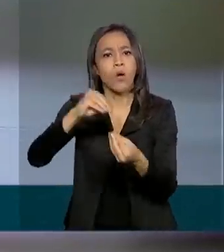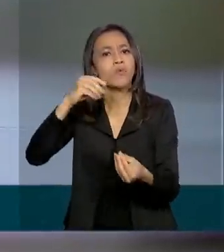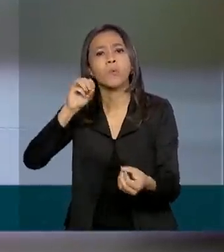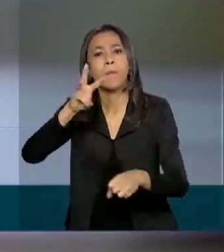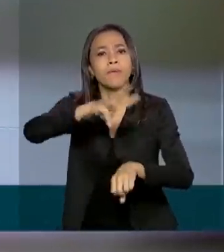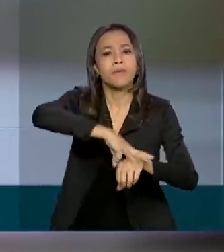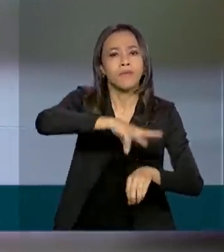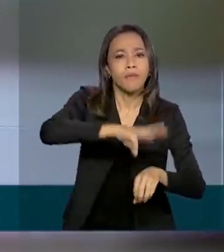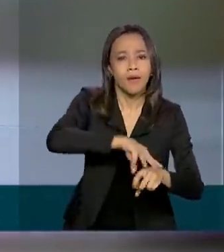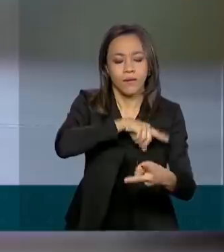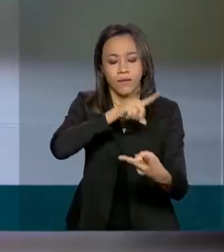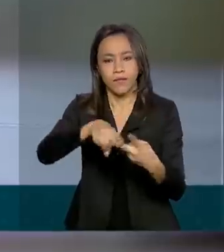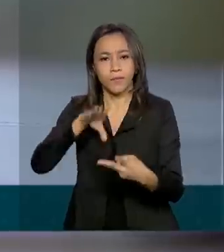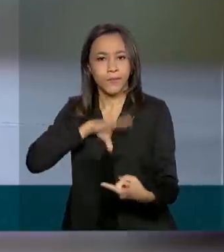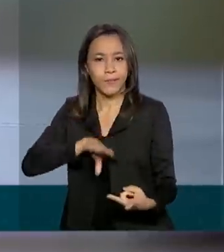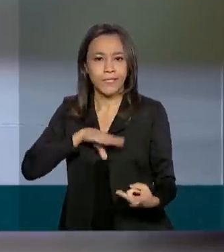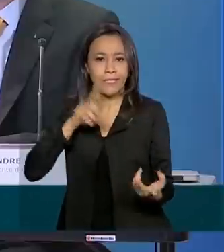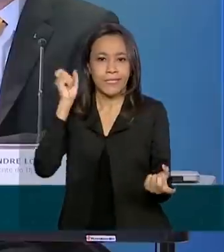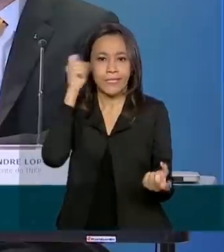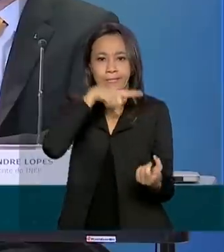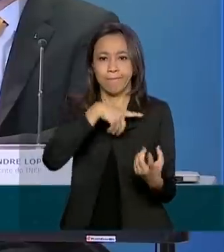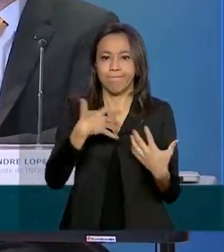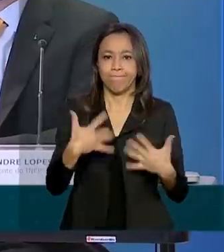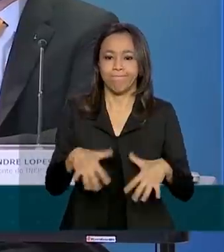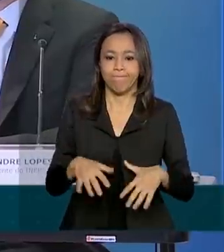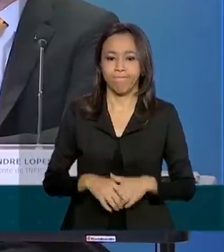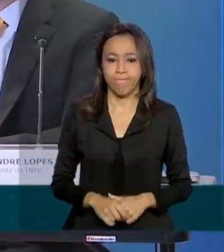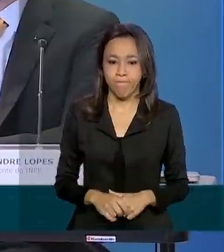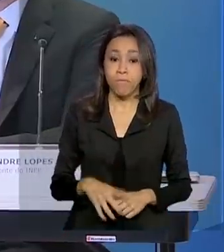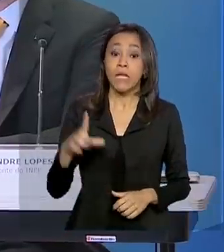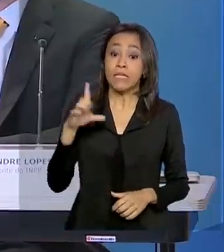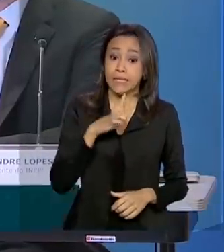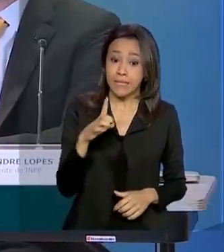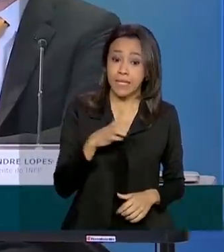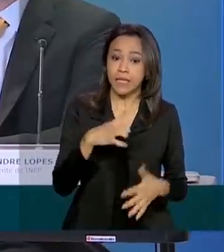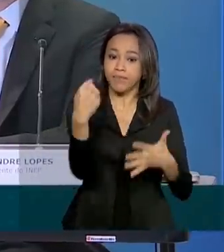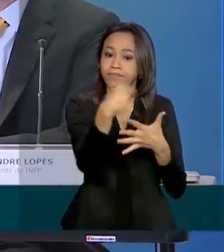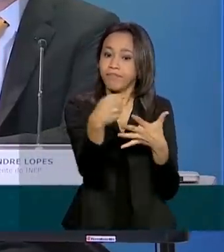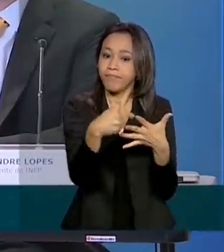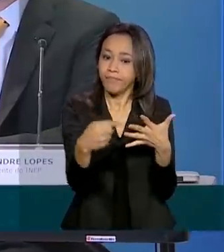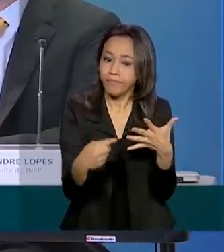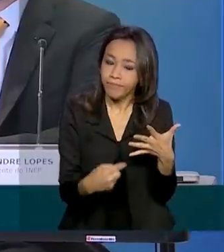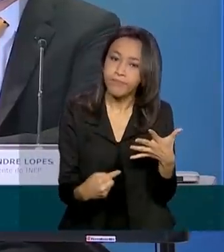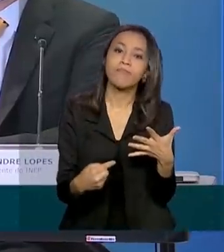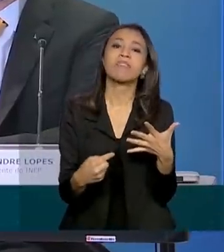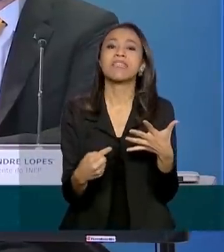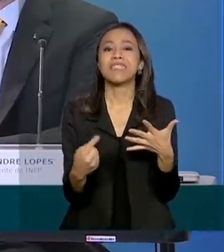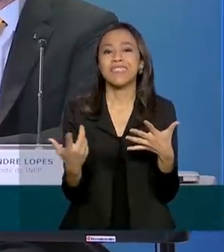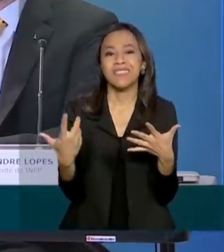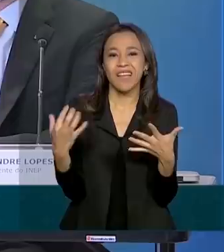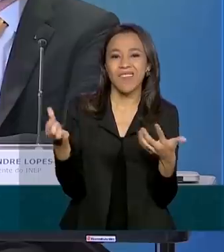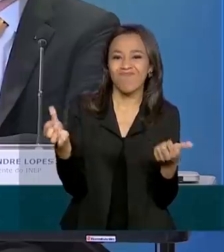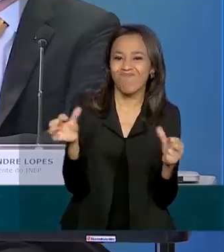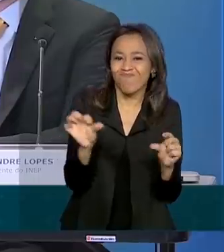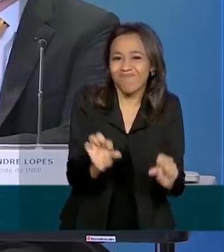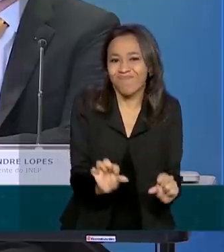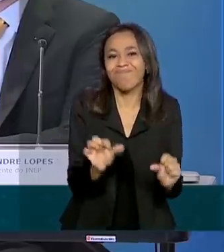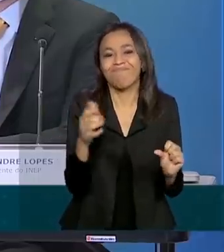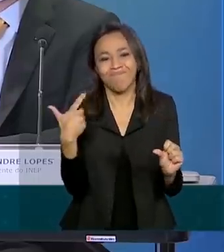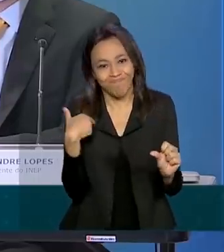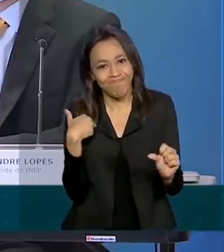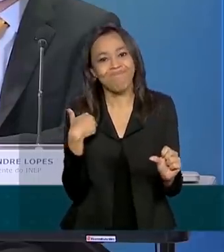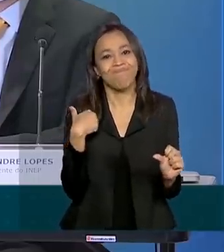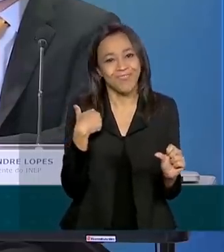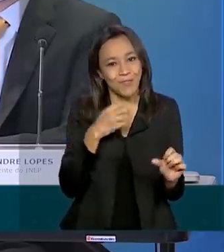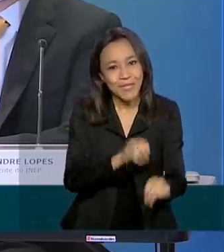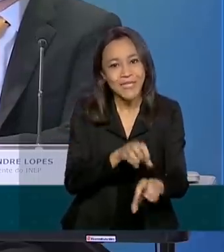matemática e português. Existem elementos que precisamos, que estamos aquém da realidade na educação brasileira e